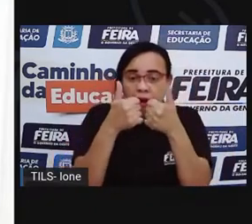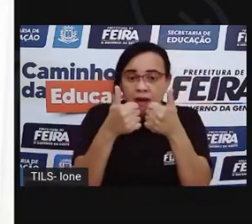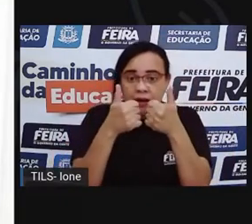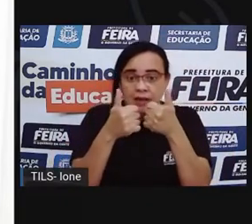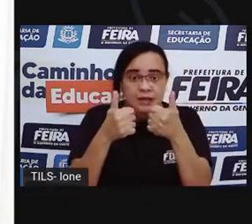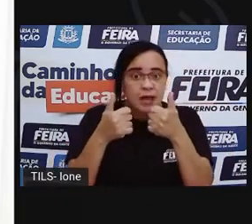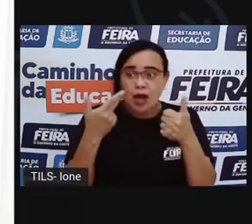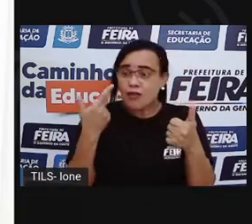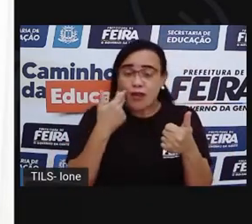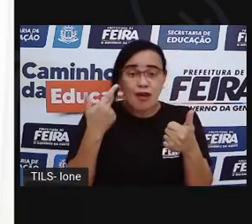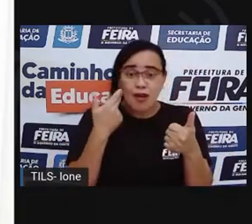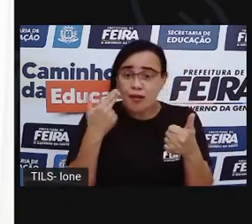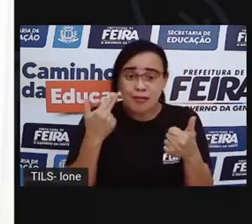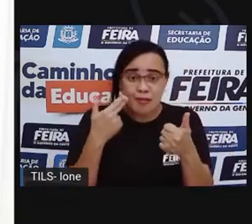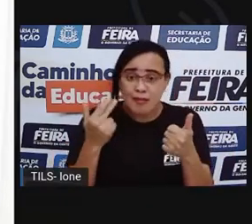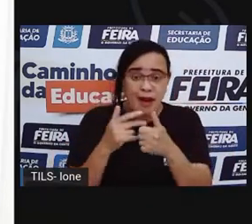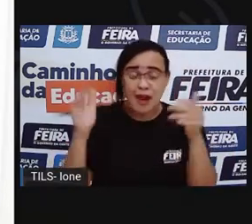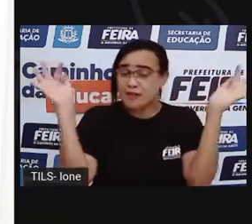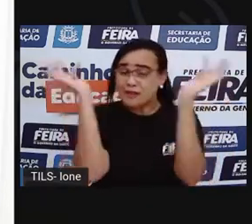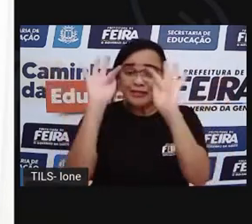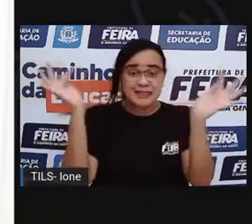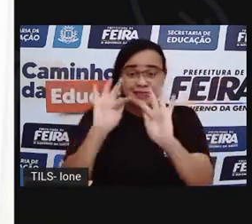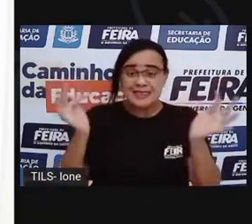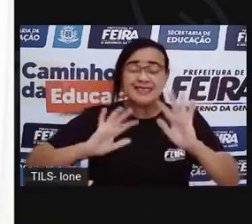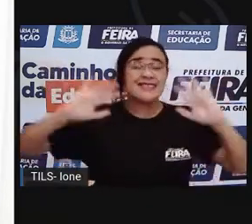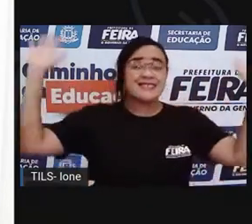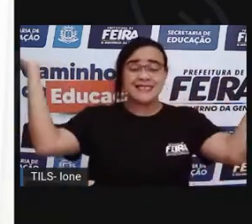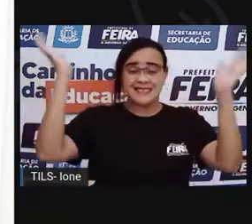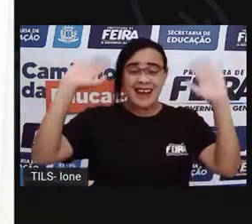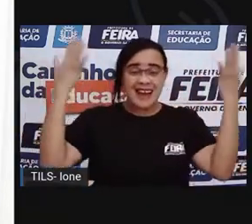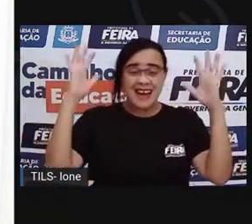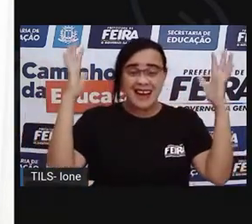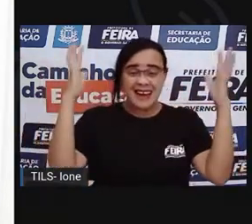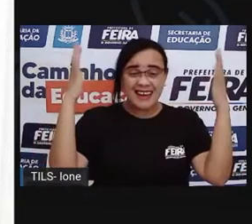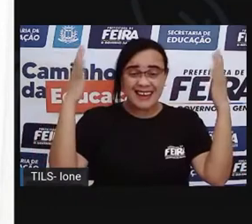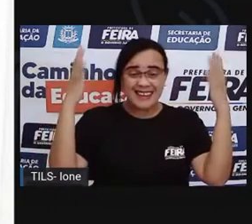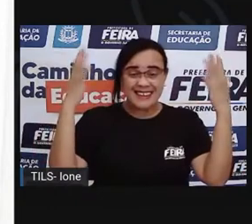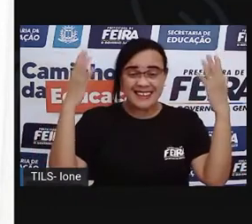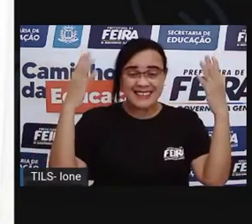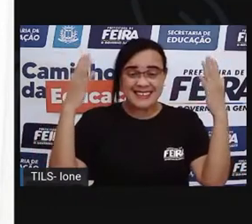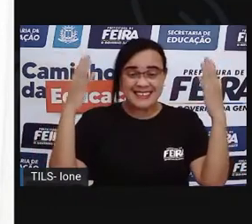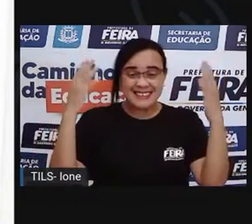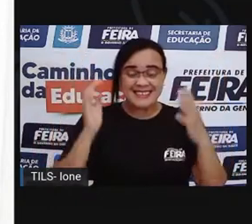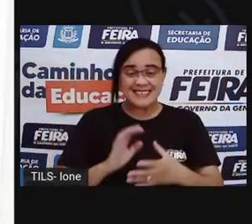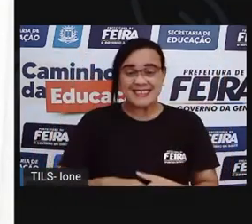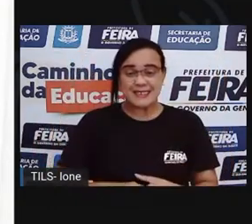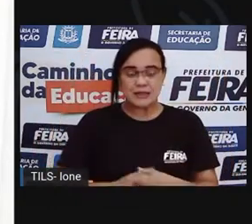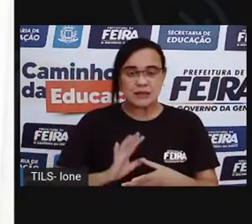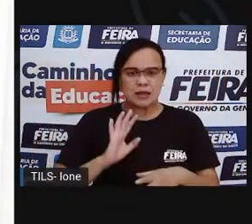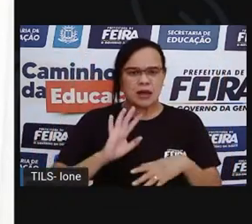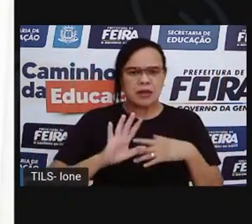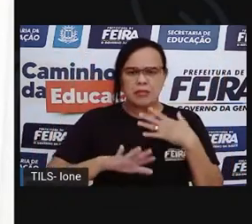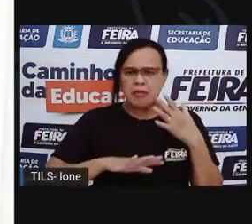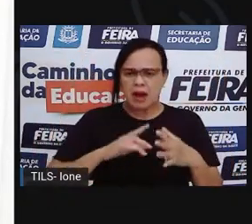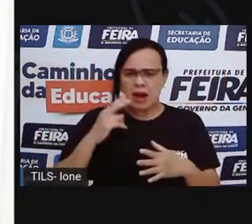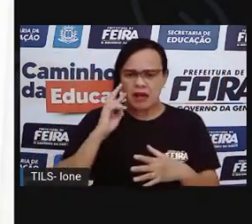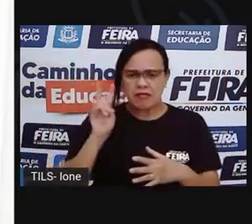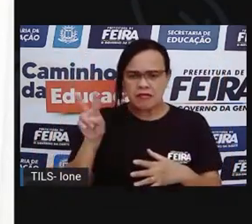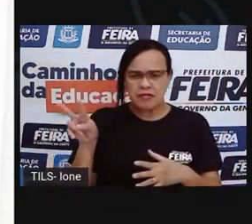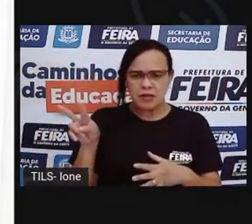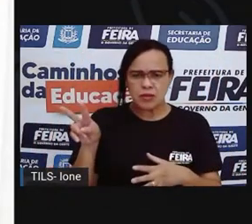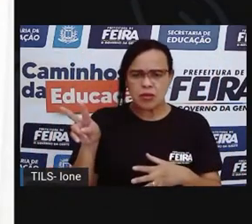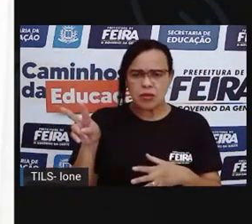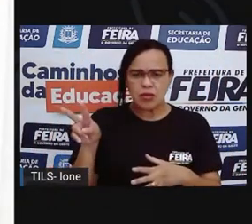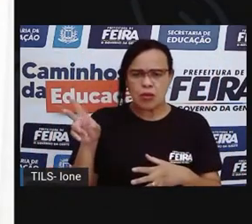usar chapéu de novo! Comemorou a pequena. Mas quando olhou para o lado...